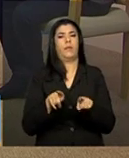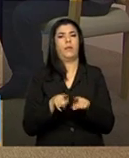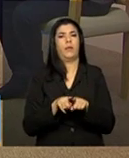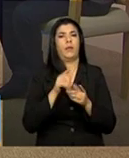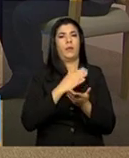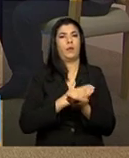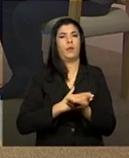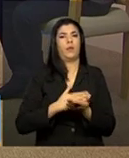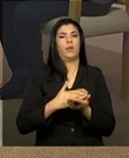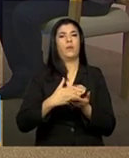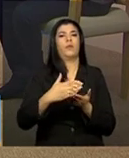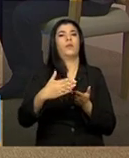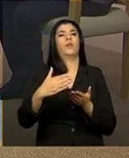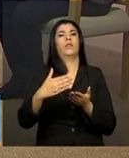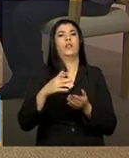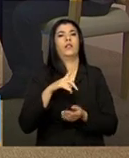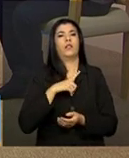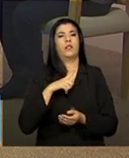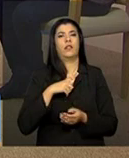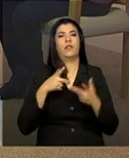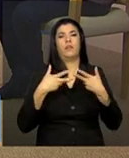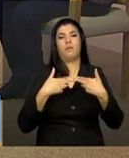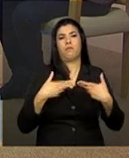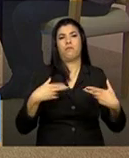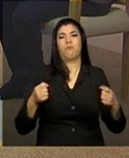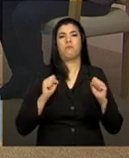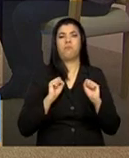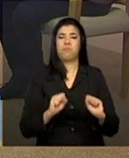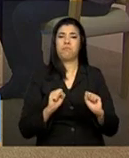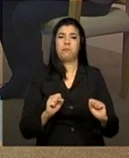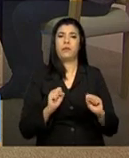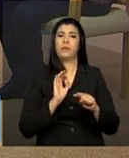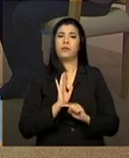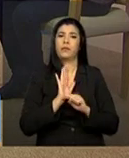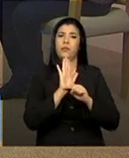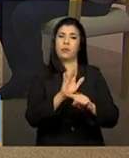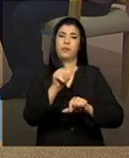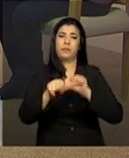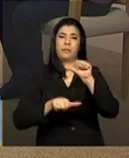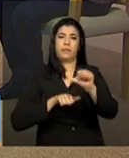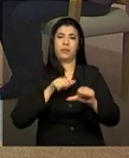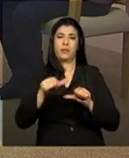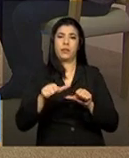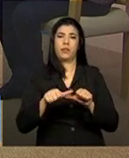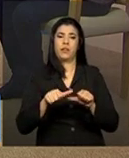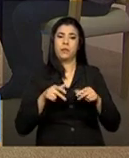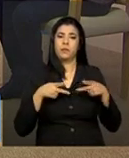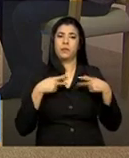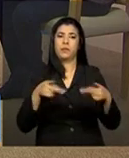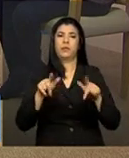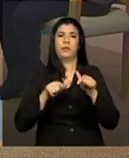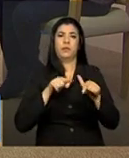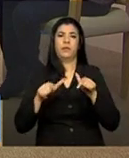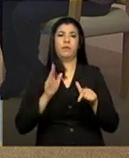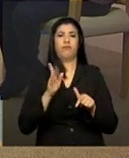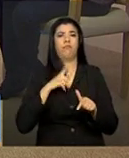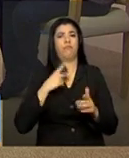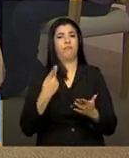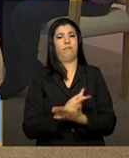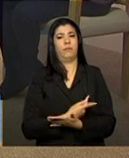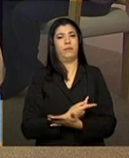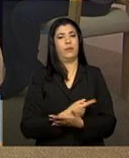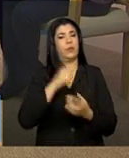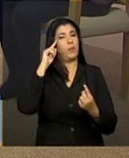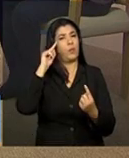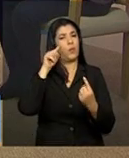ser um elemento que possibilita a mudança do próprio processo de trabalho. Então, do ponto de